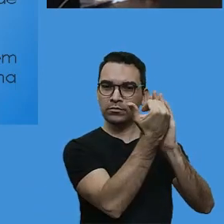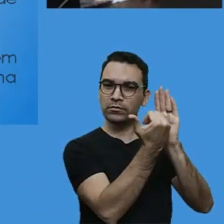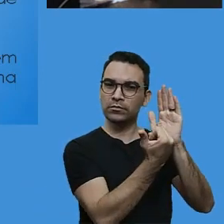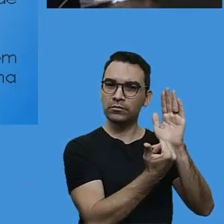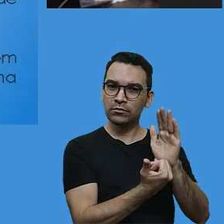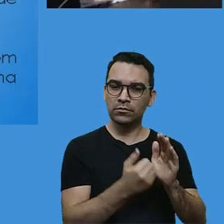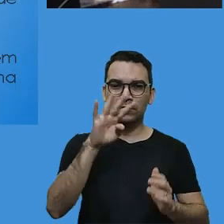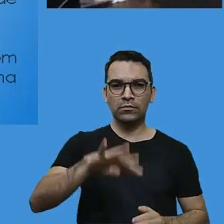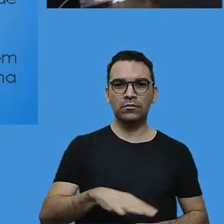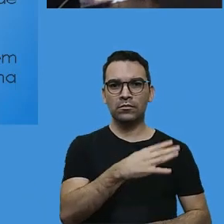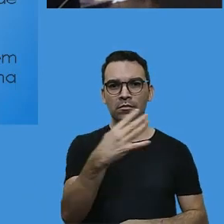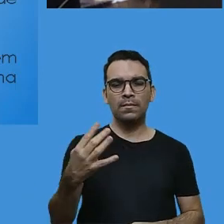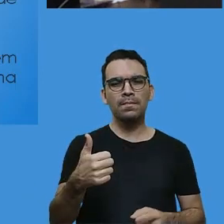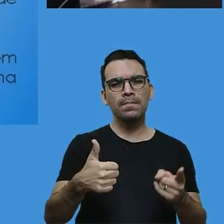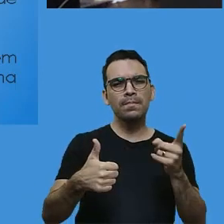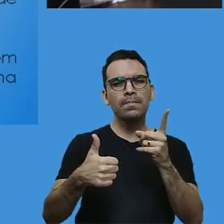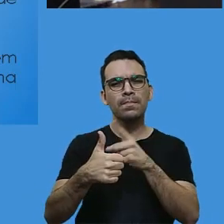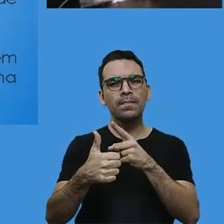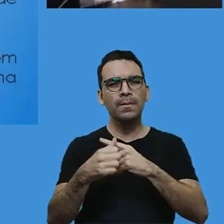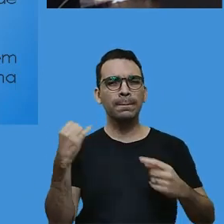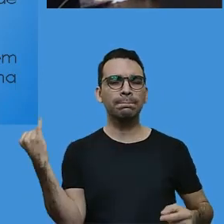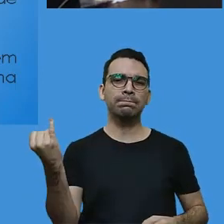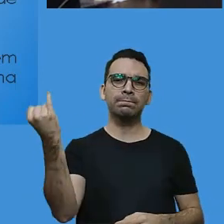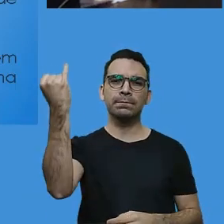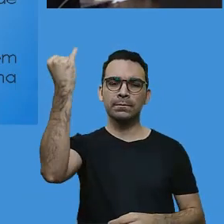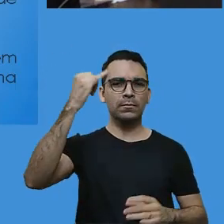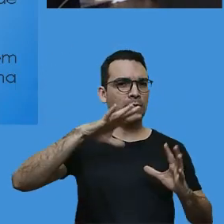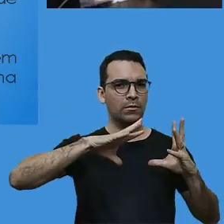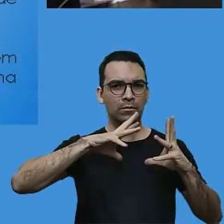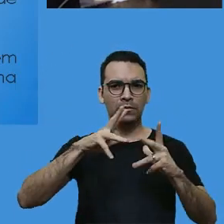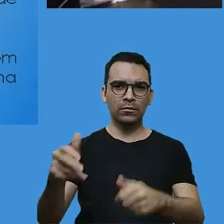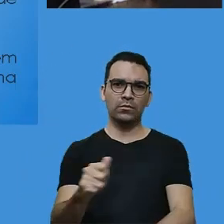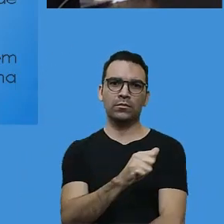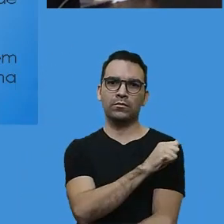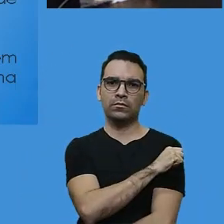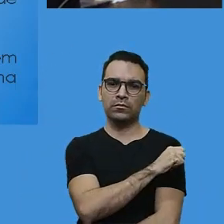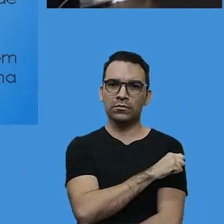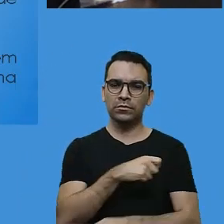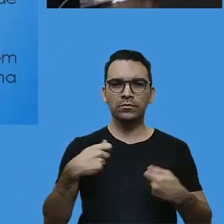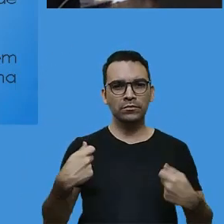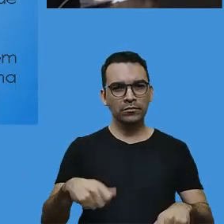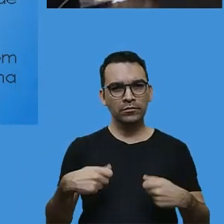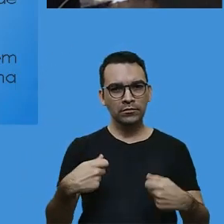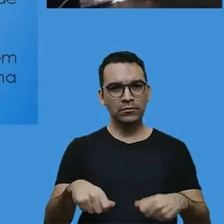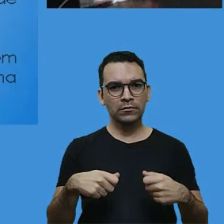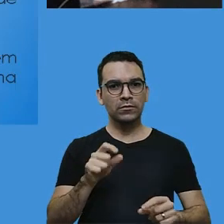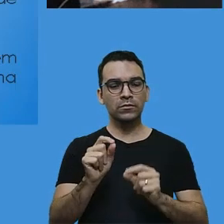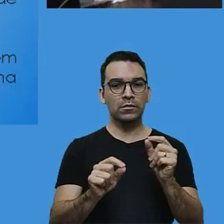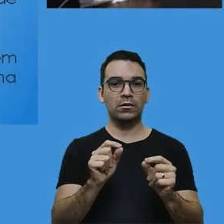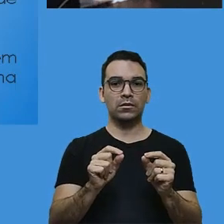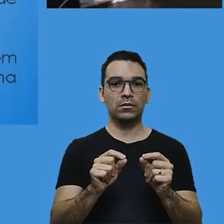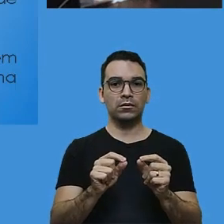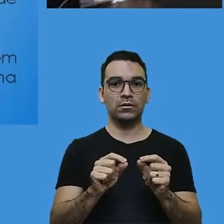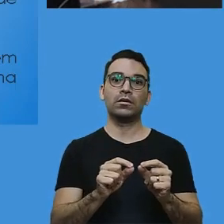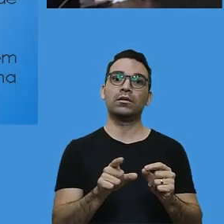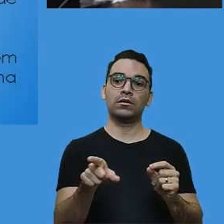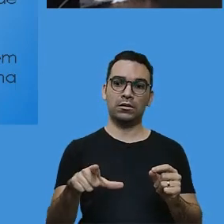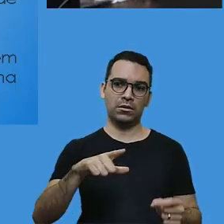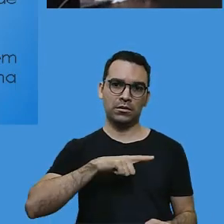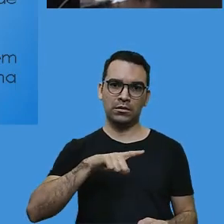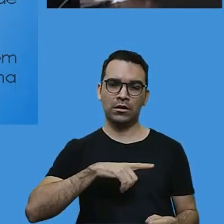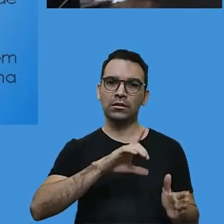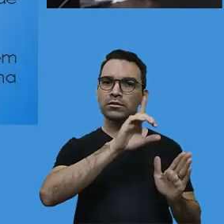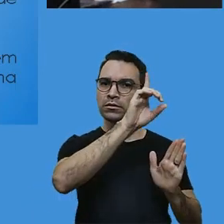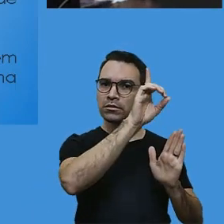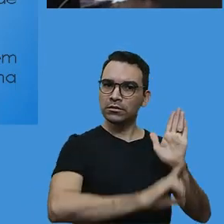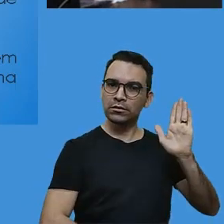Primeira premissa que nós colocamos é que todos os alunos têm o direito de aprender. Então,